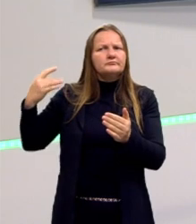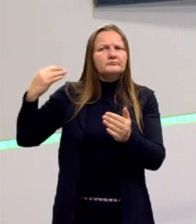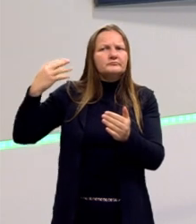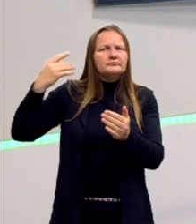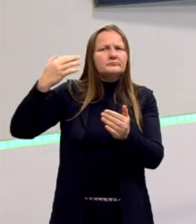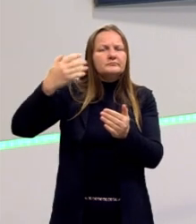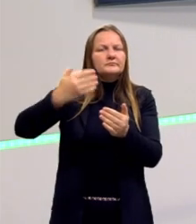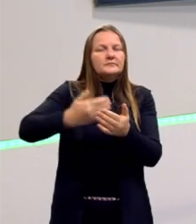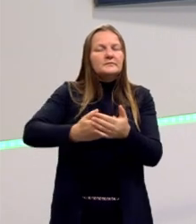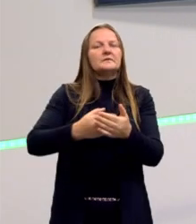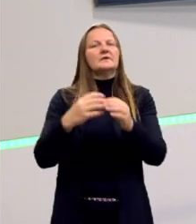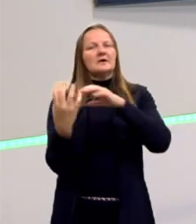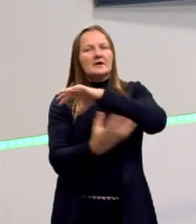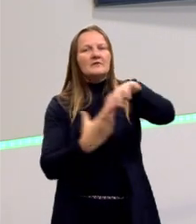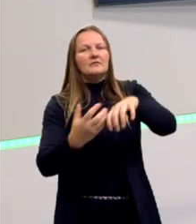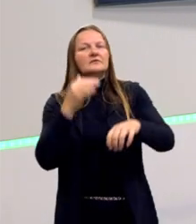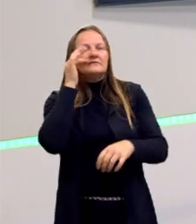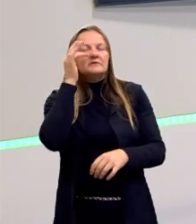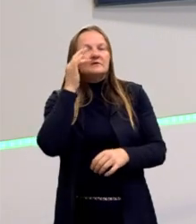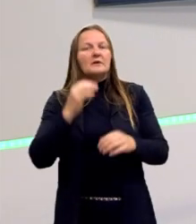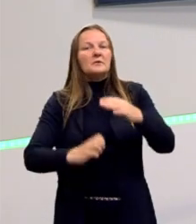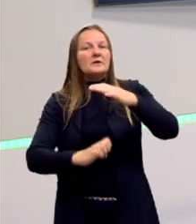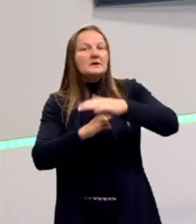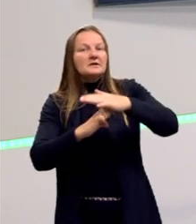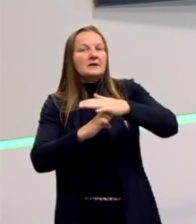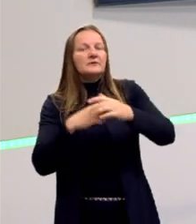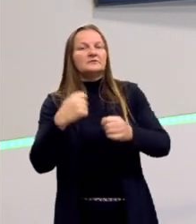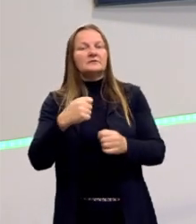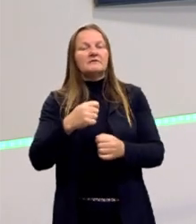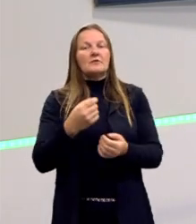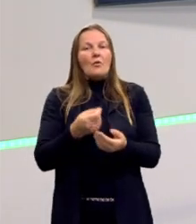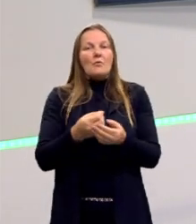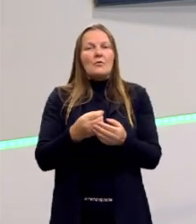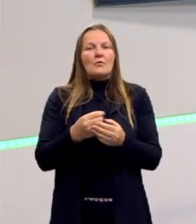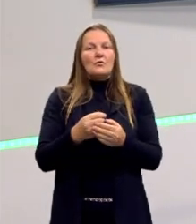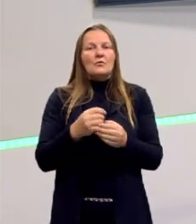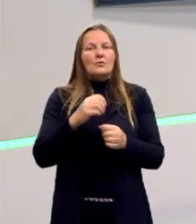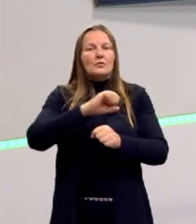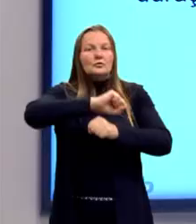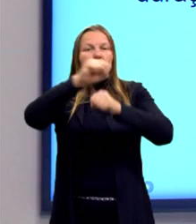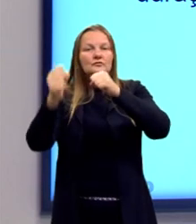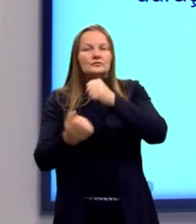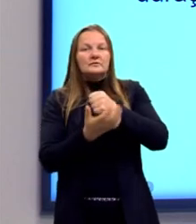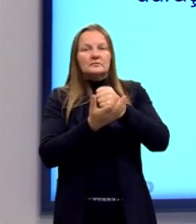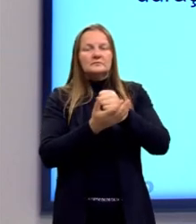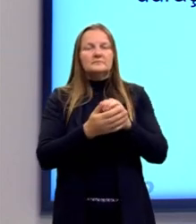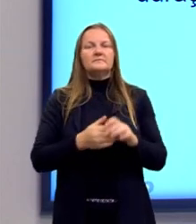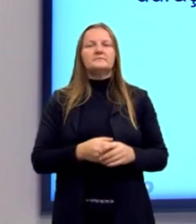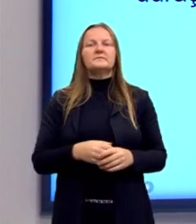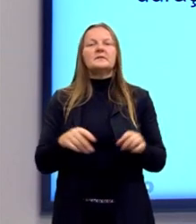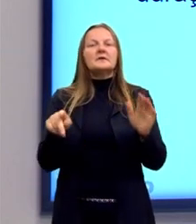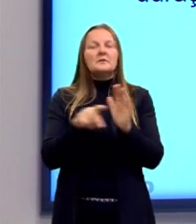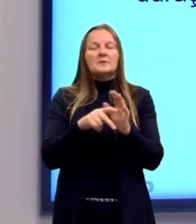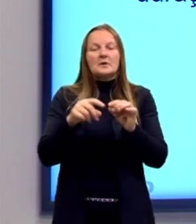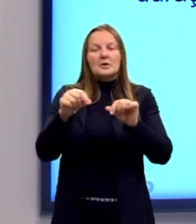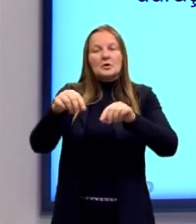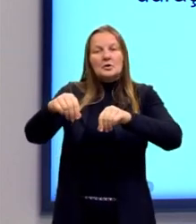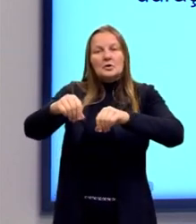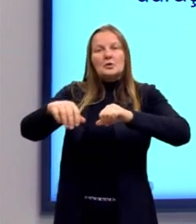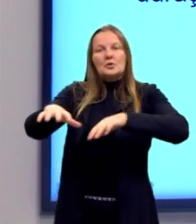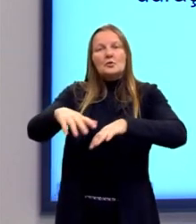Revolução Francesa, porque o Estado precisava se sustentar. E o último aqui, propriedade é um direito